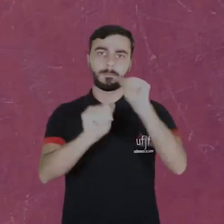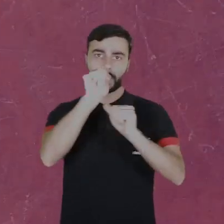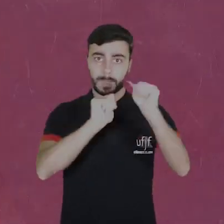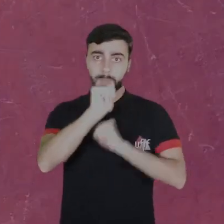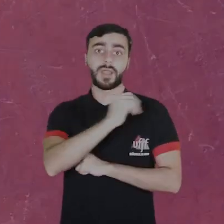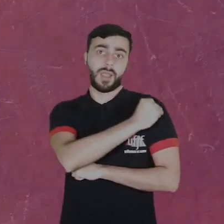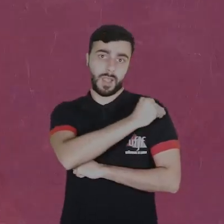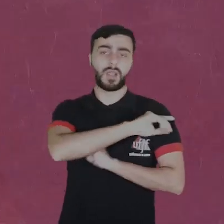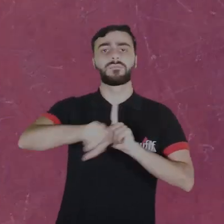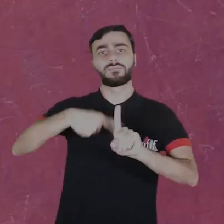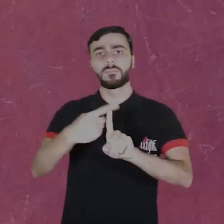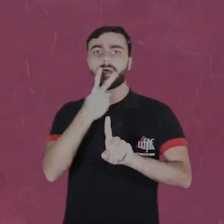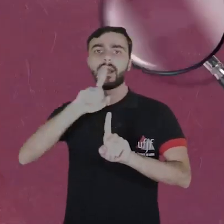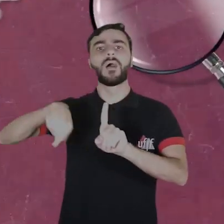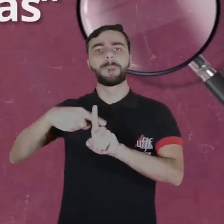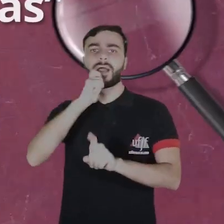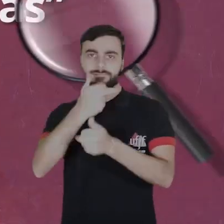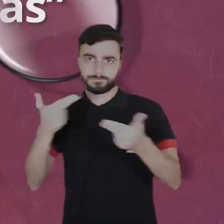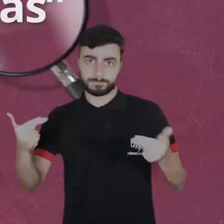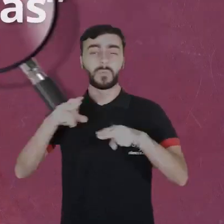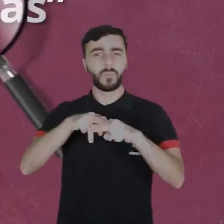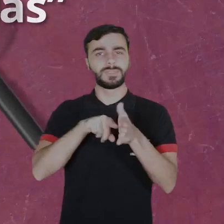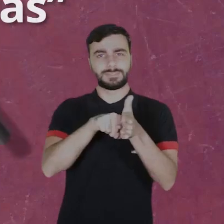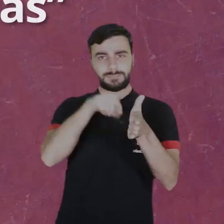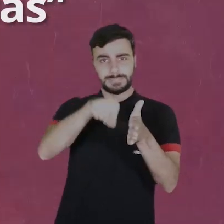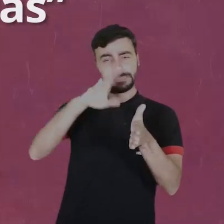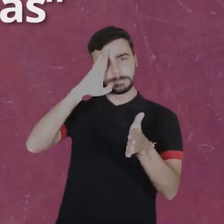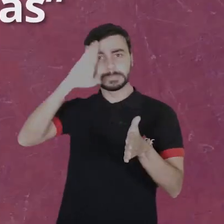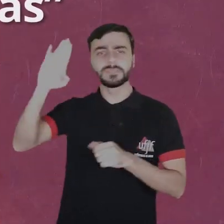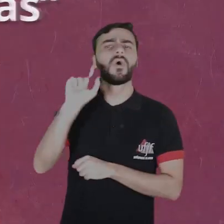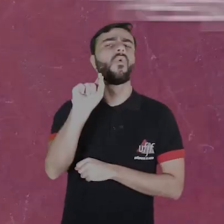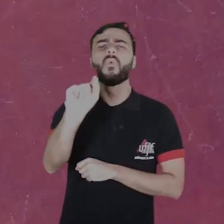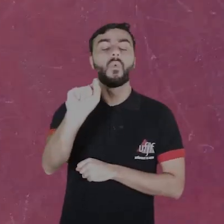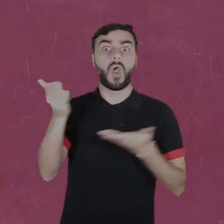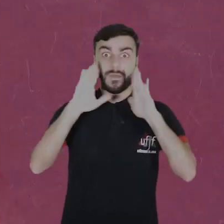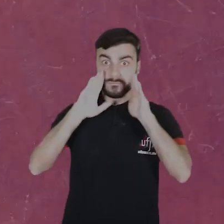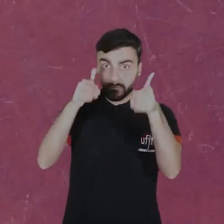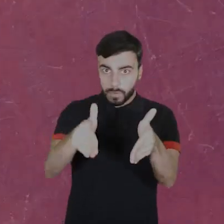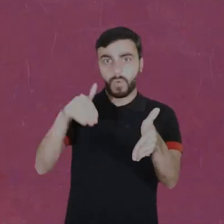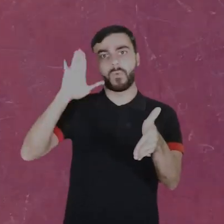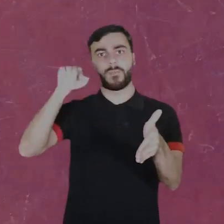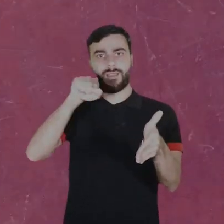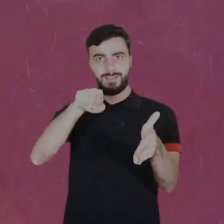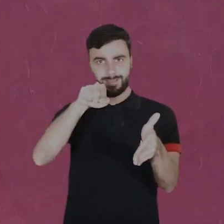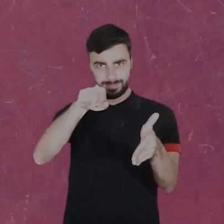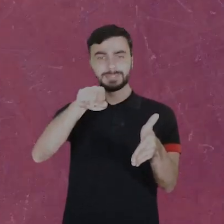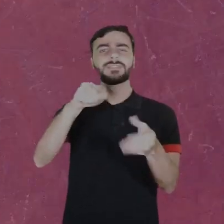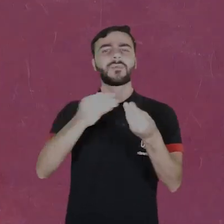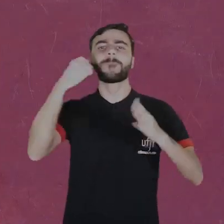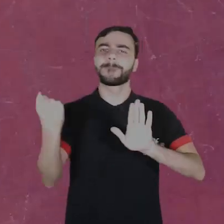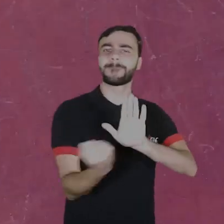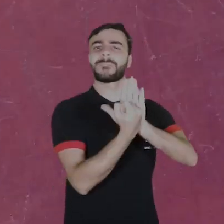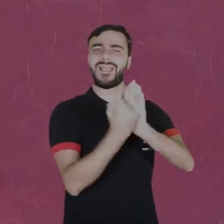e outras drogas. Então a gente desenvolve uma série de pesquisas e mais especificamente a gente tem centrado bastante na questão do estigma